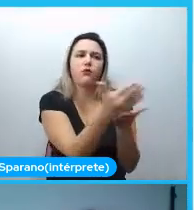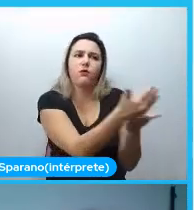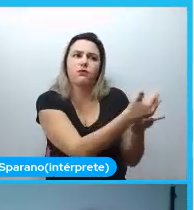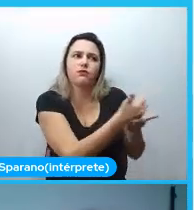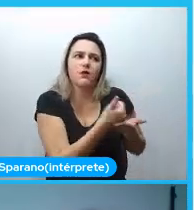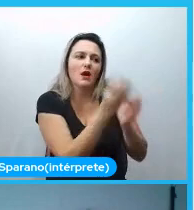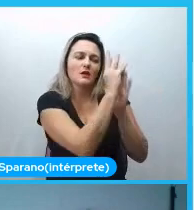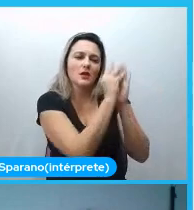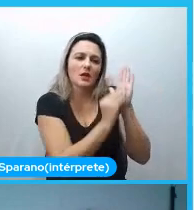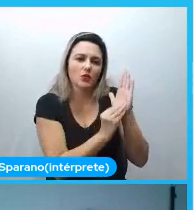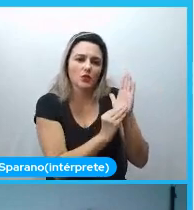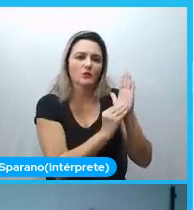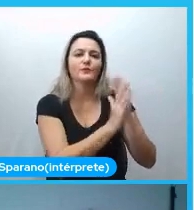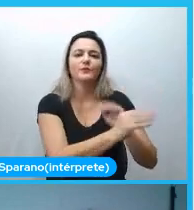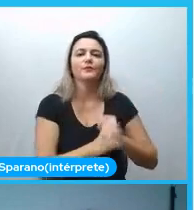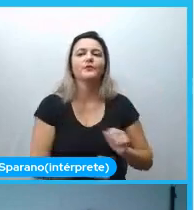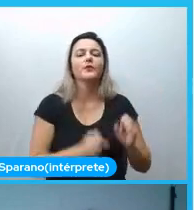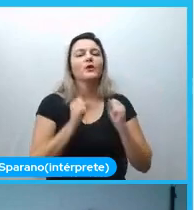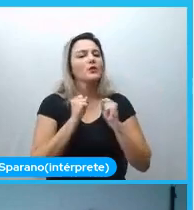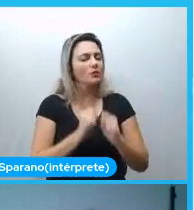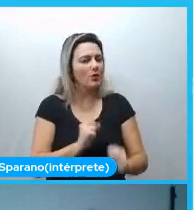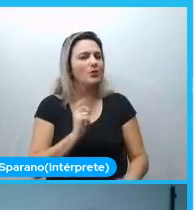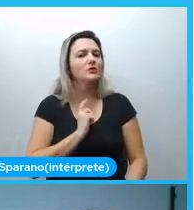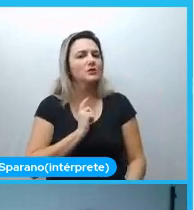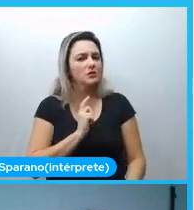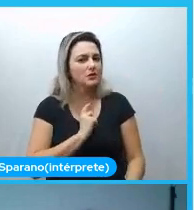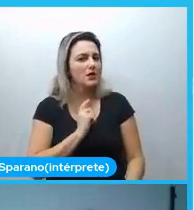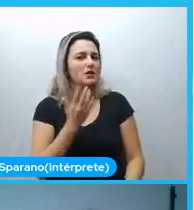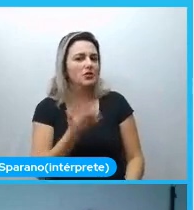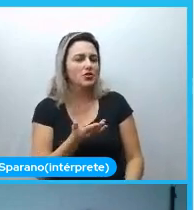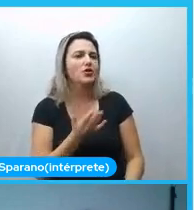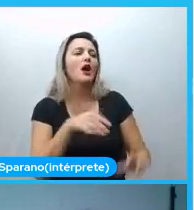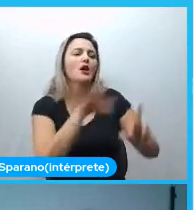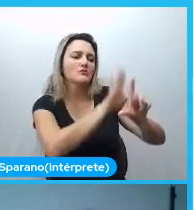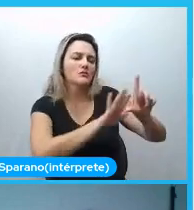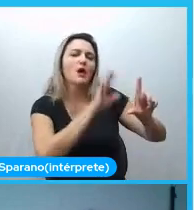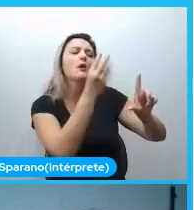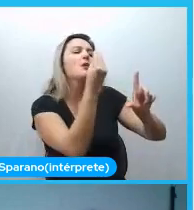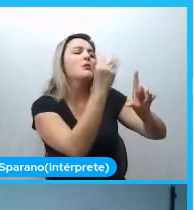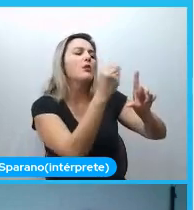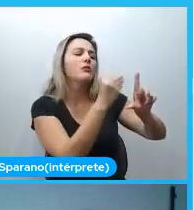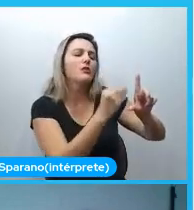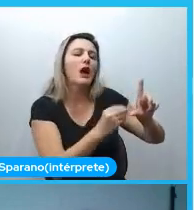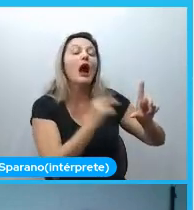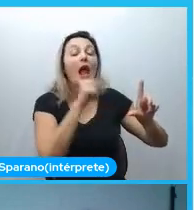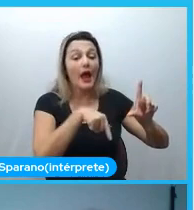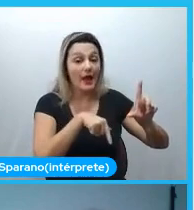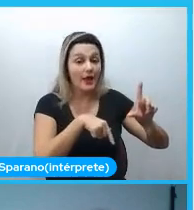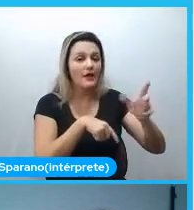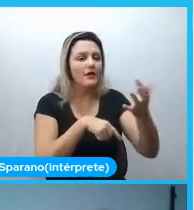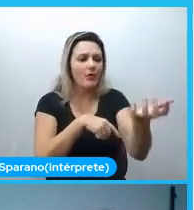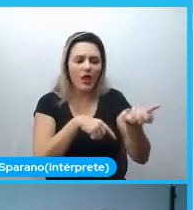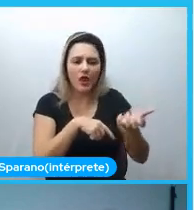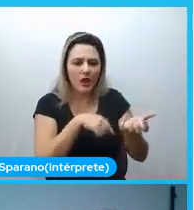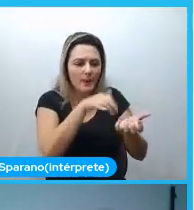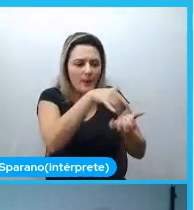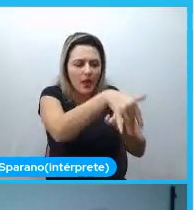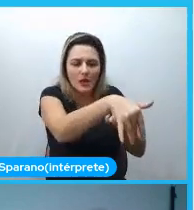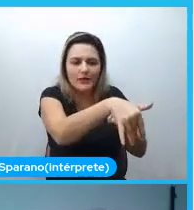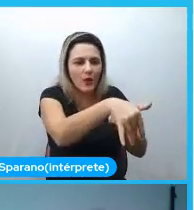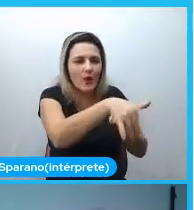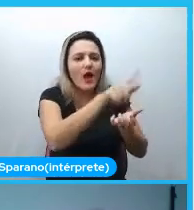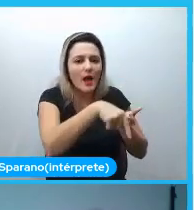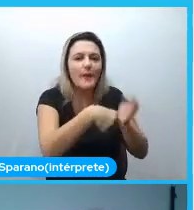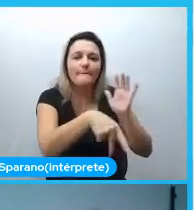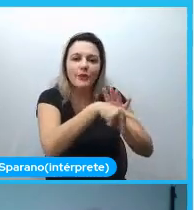pode ser que eles estejam já na plataforma com o prontuário eletrônico, que existe um banco de dados, pode ser que não, né,